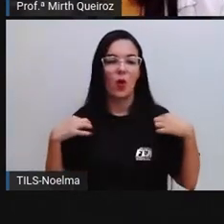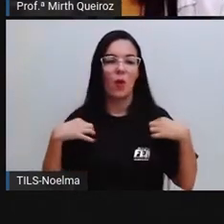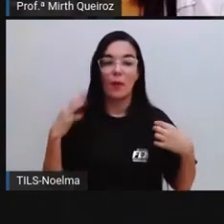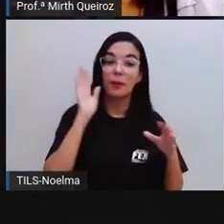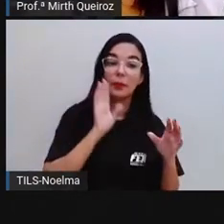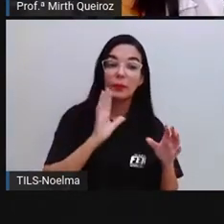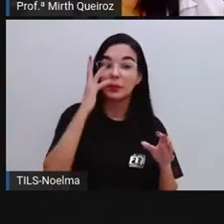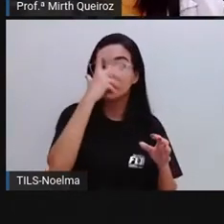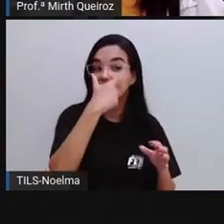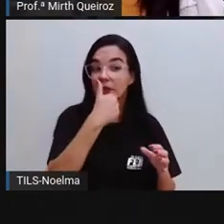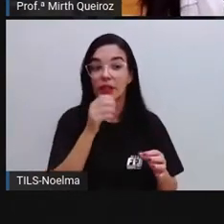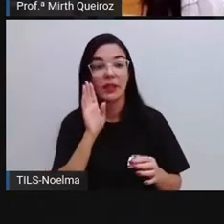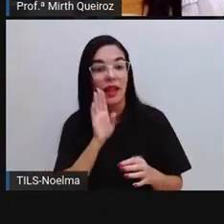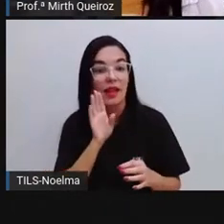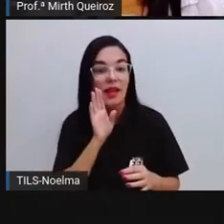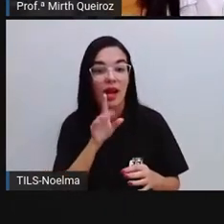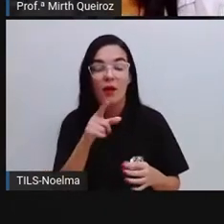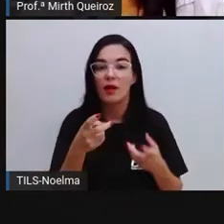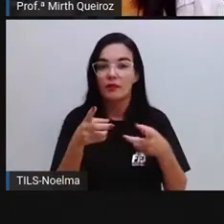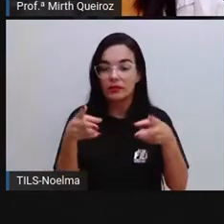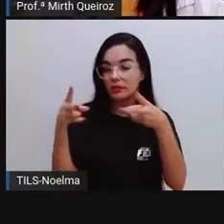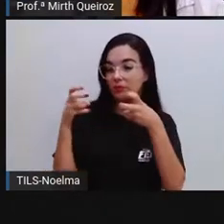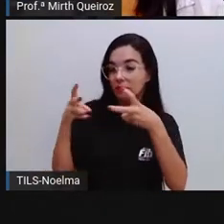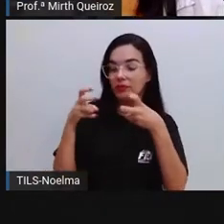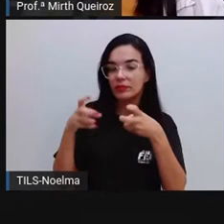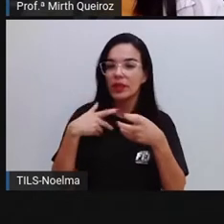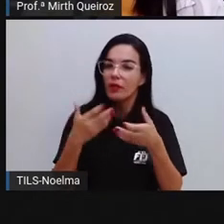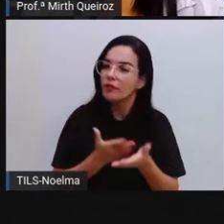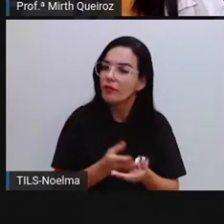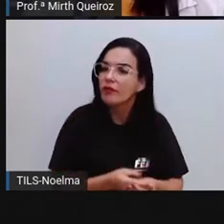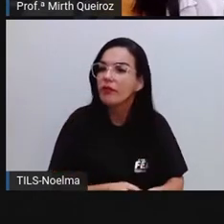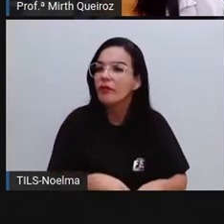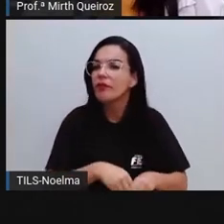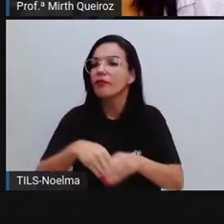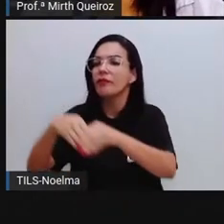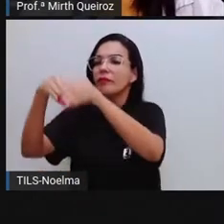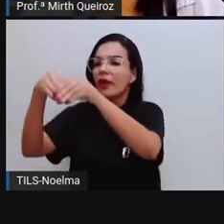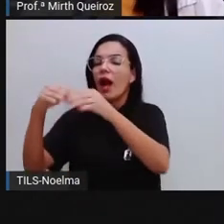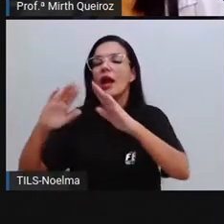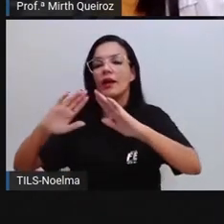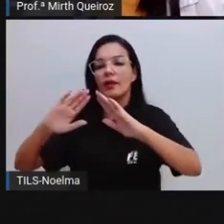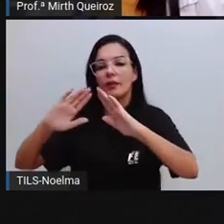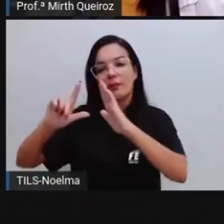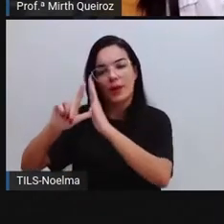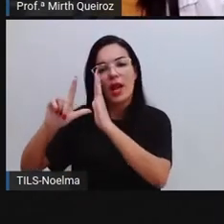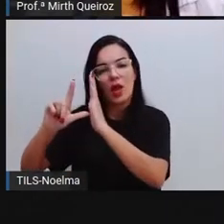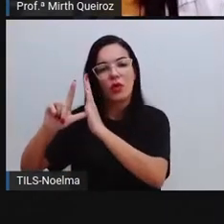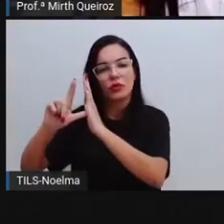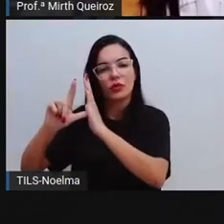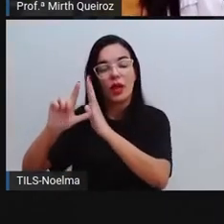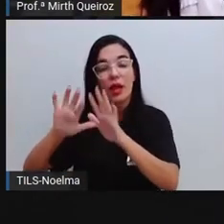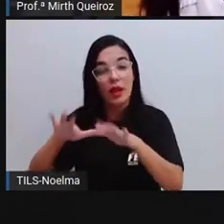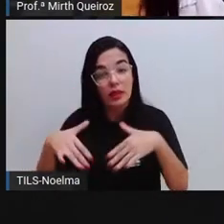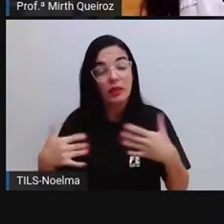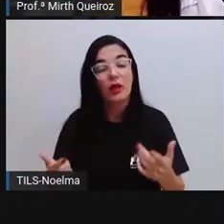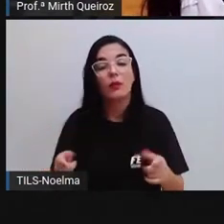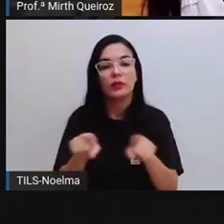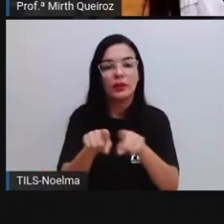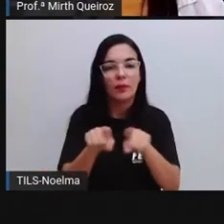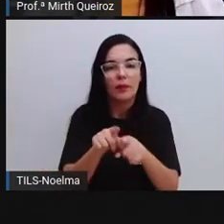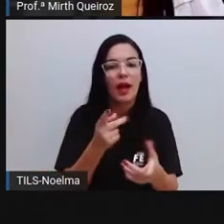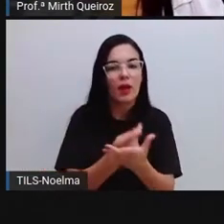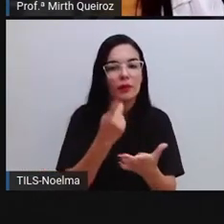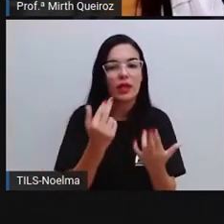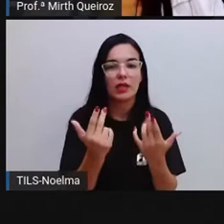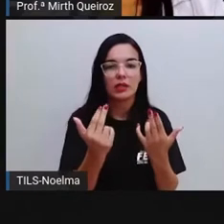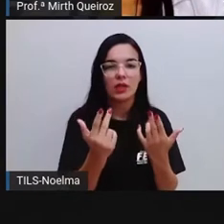legal, que chama atenção. Você costuma ir visitar essa loja porque você foi atraído por essa vitrine. Assim acontece também